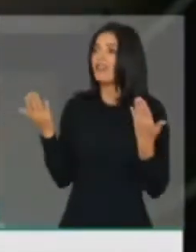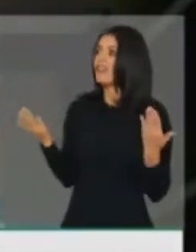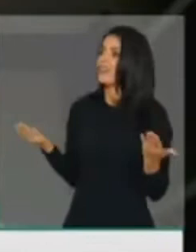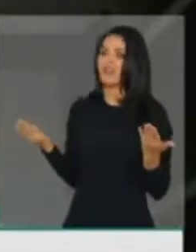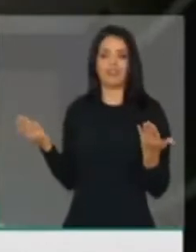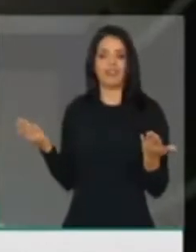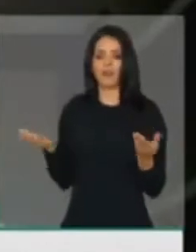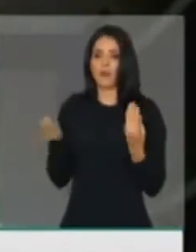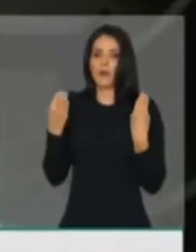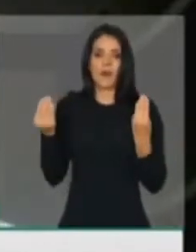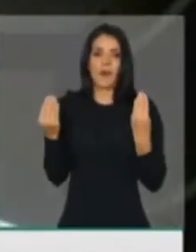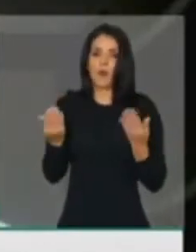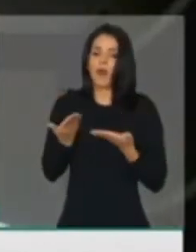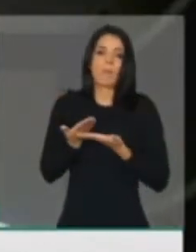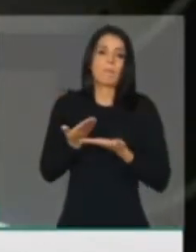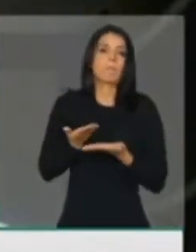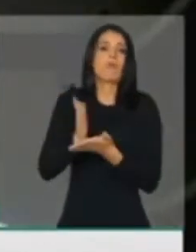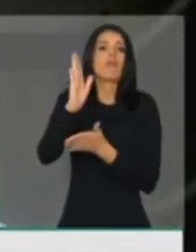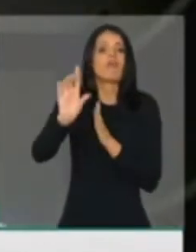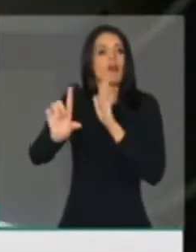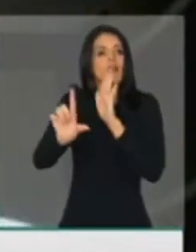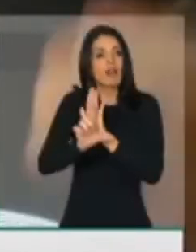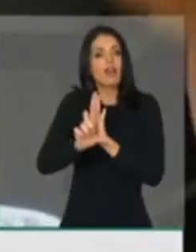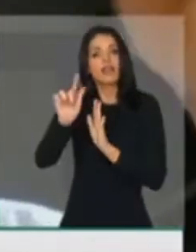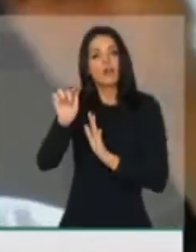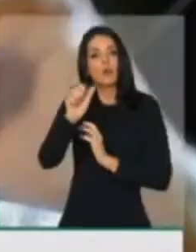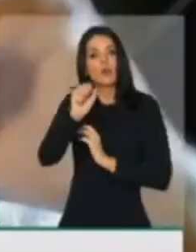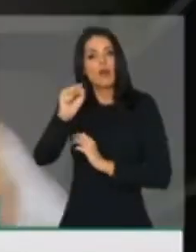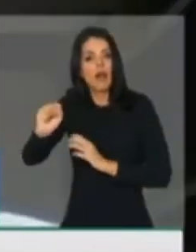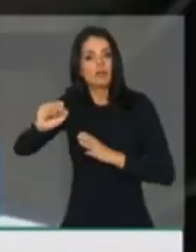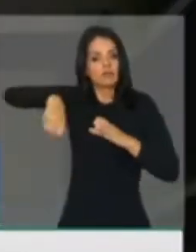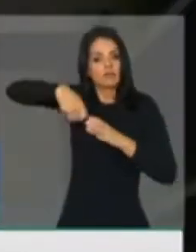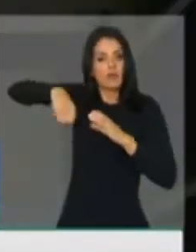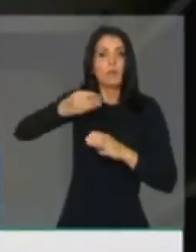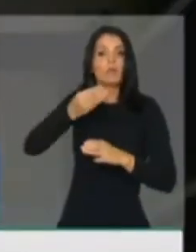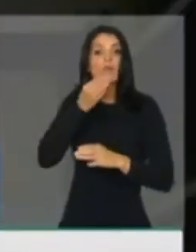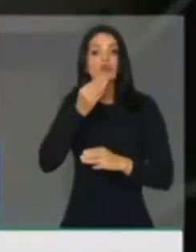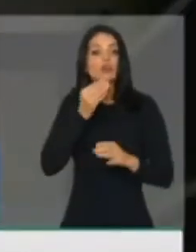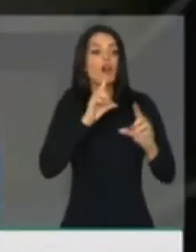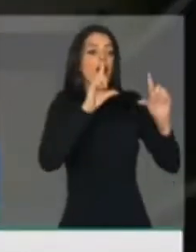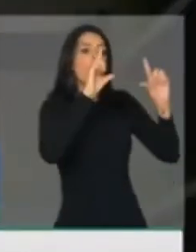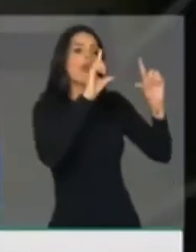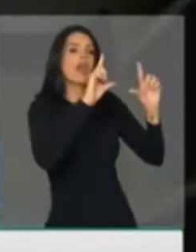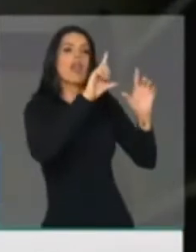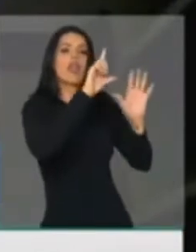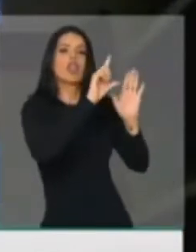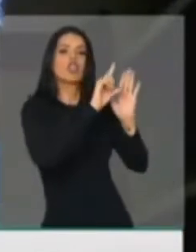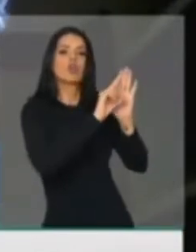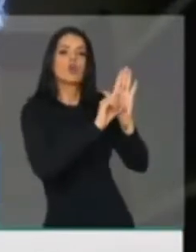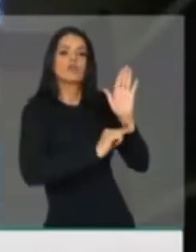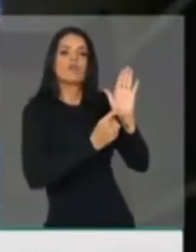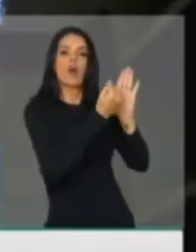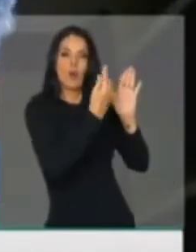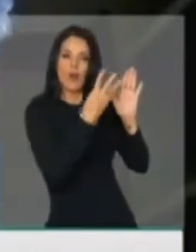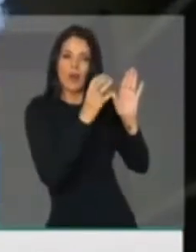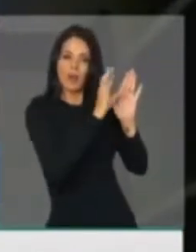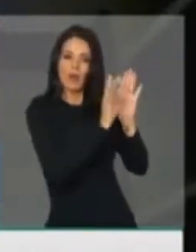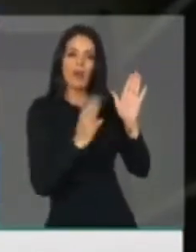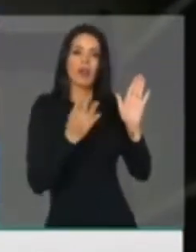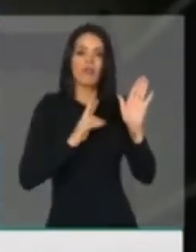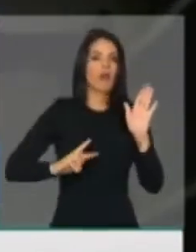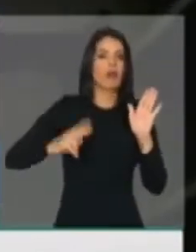foi a aprovação da Lei do Gás. Ao invés de reduzir em 40%, nós estamos vendo um